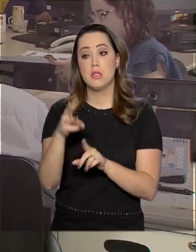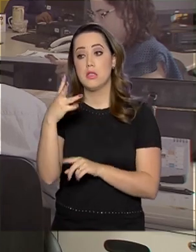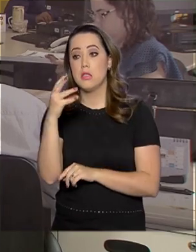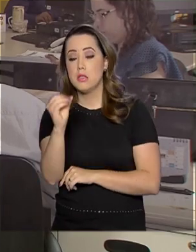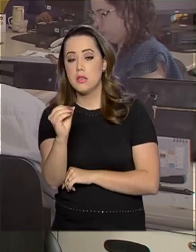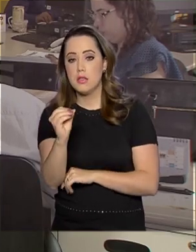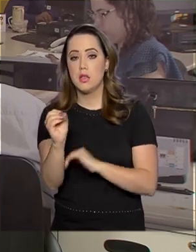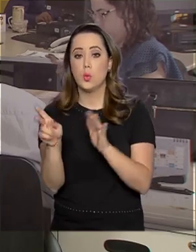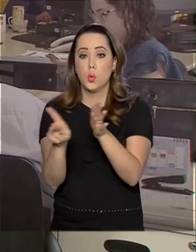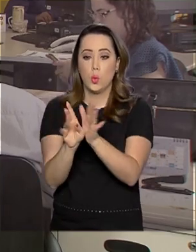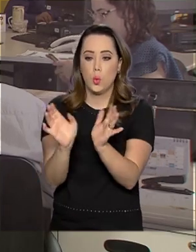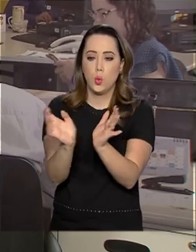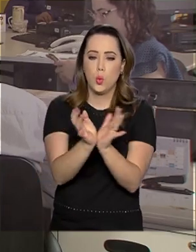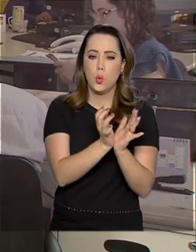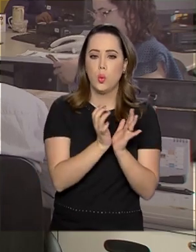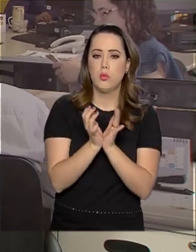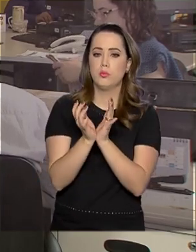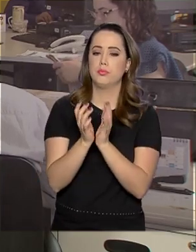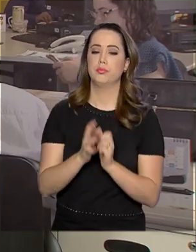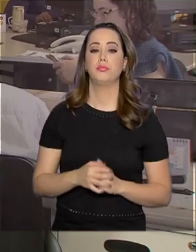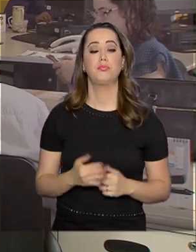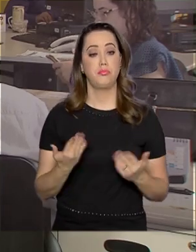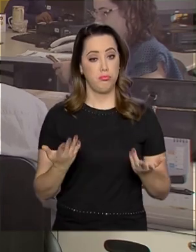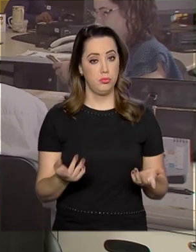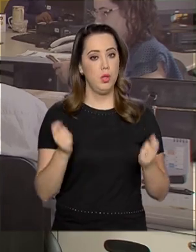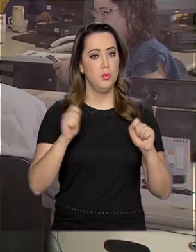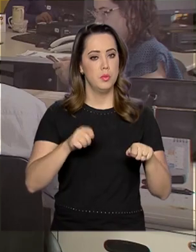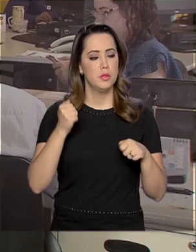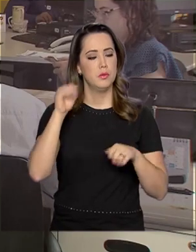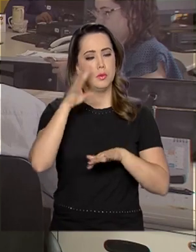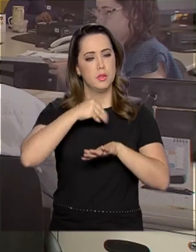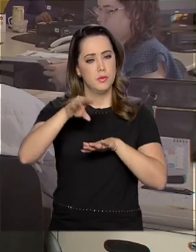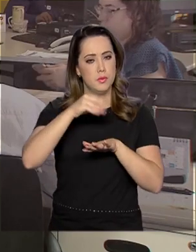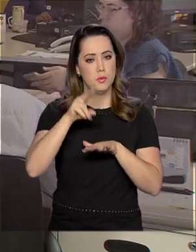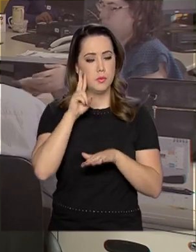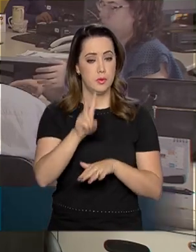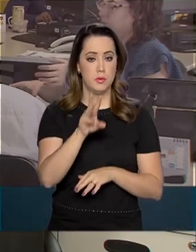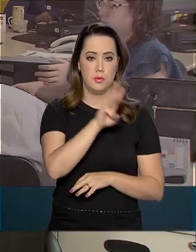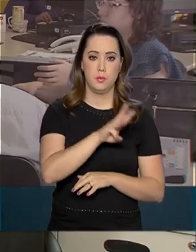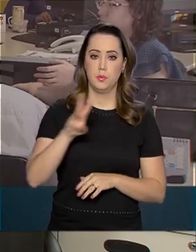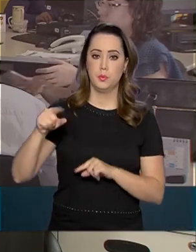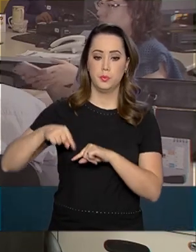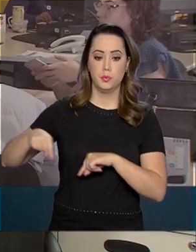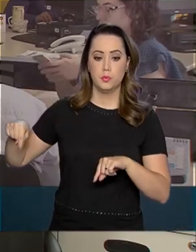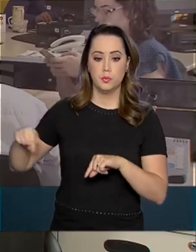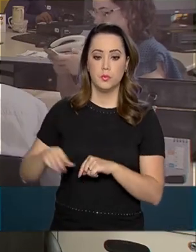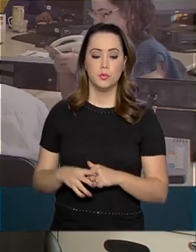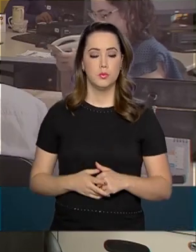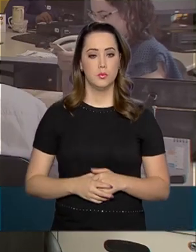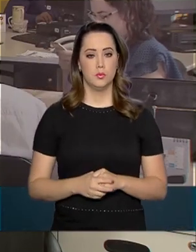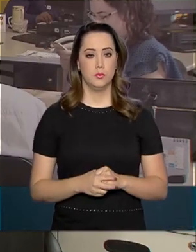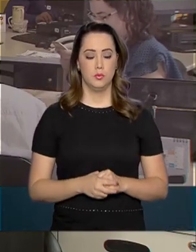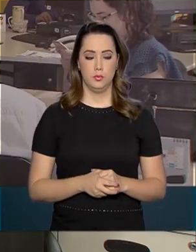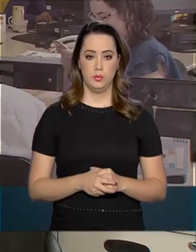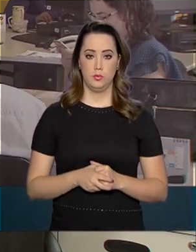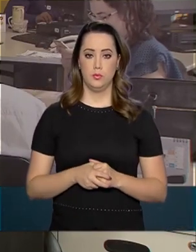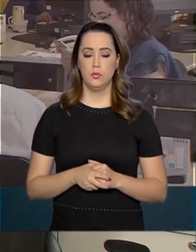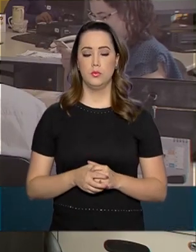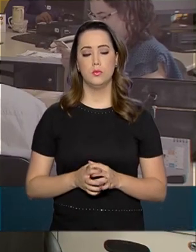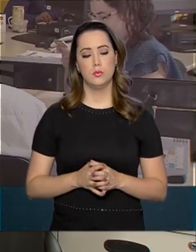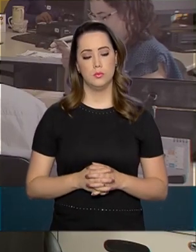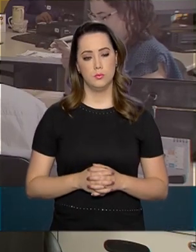componente específico de cada área de avaliação. É possível ter mais informações no site inep.gov.br